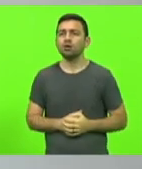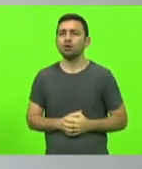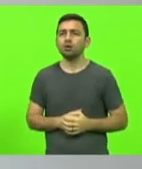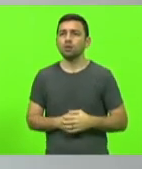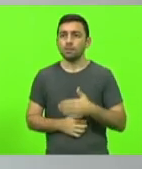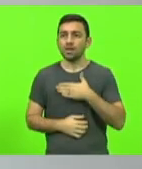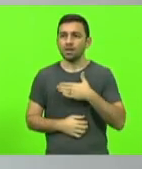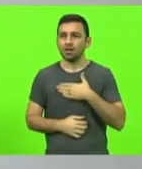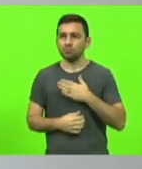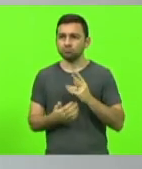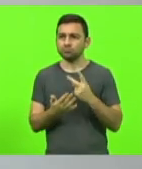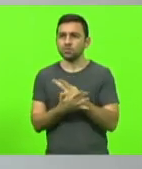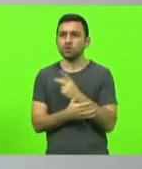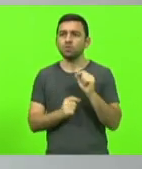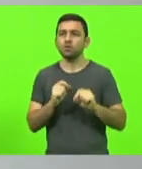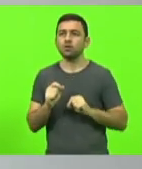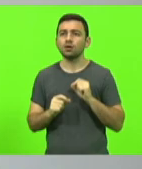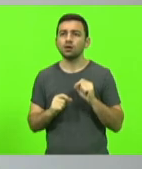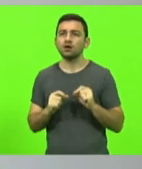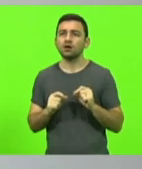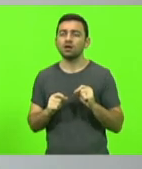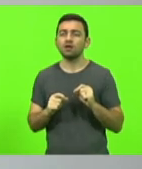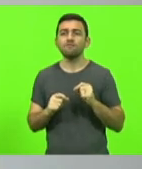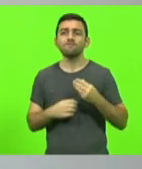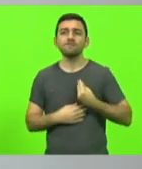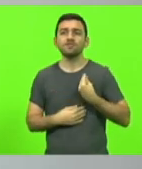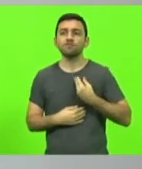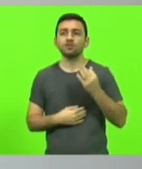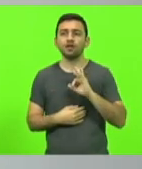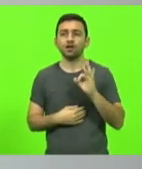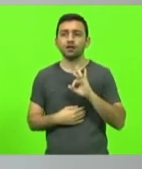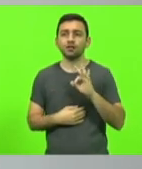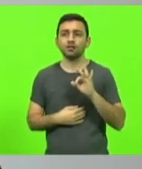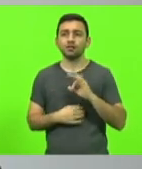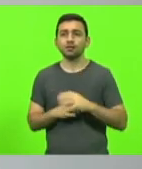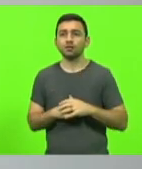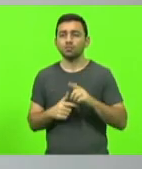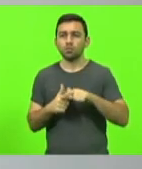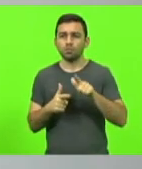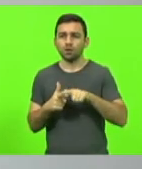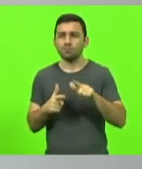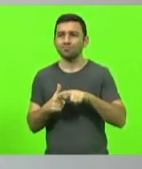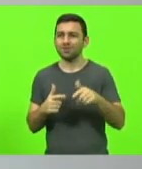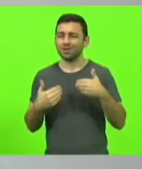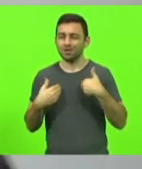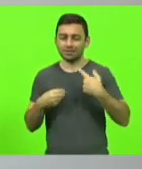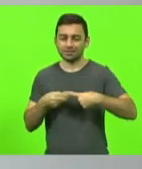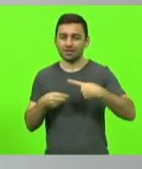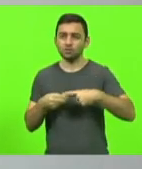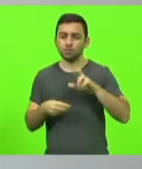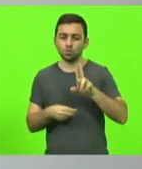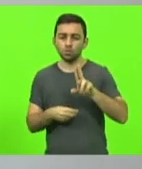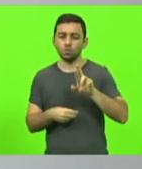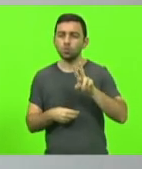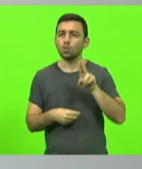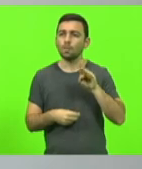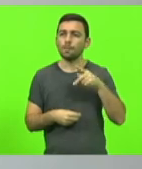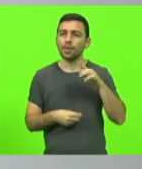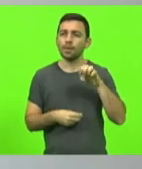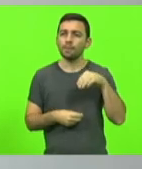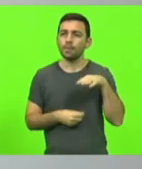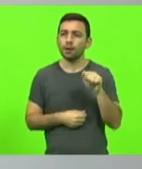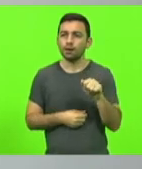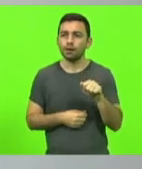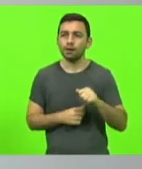maior erro foi de eu não estar presente porque acabou o sinal, eu estava em Urupema. Ah, hoje você estava em Urupema entregando